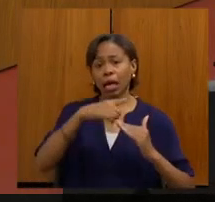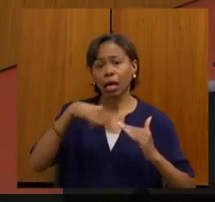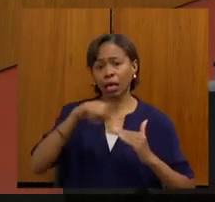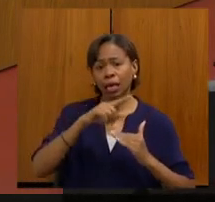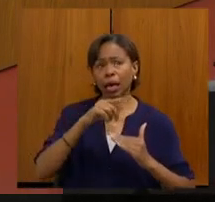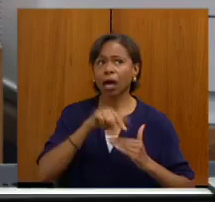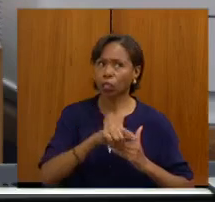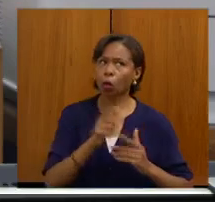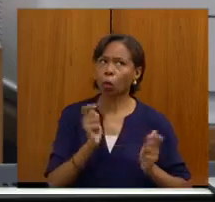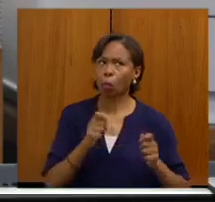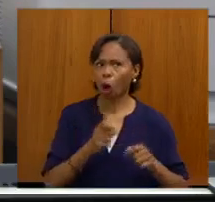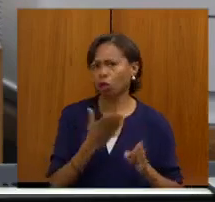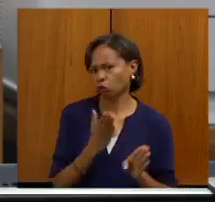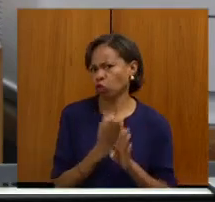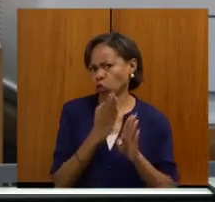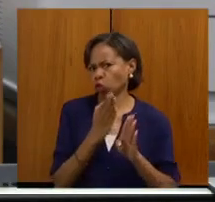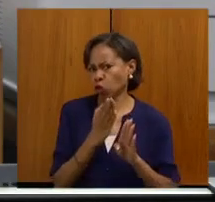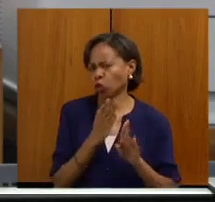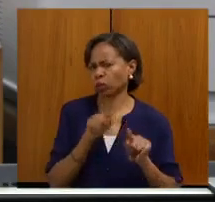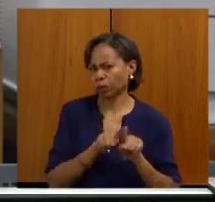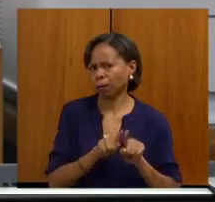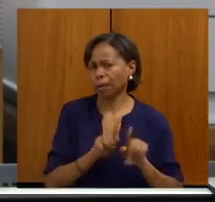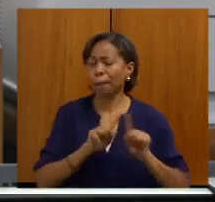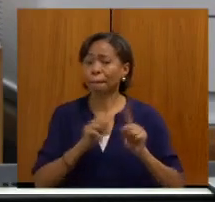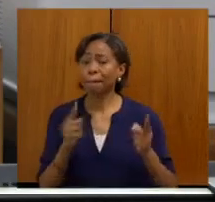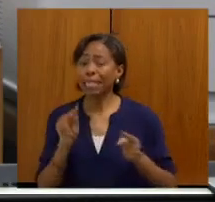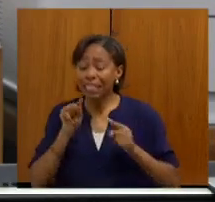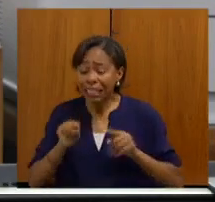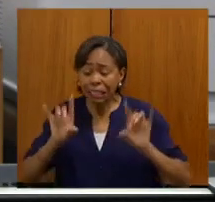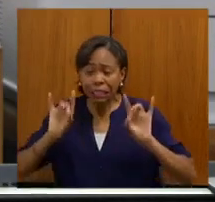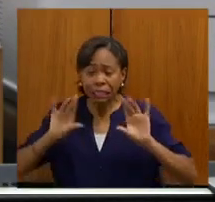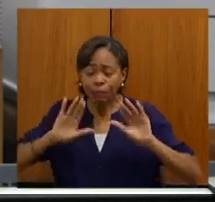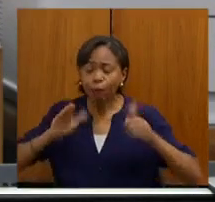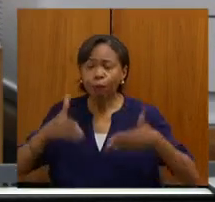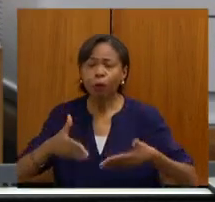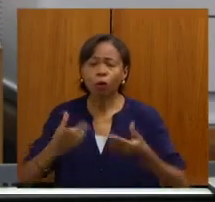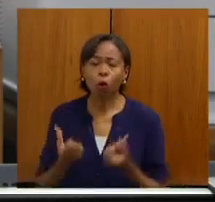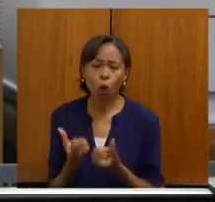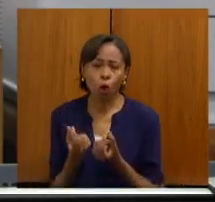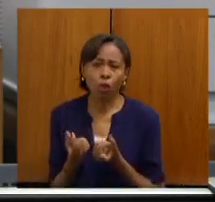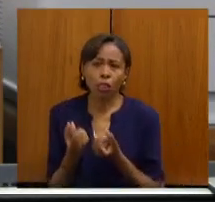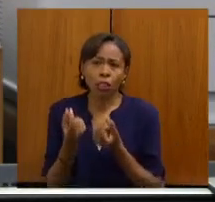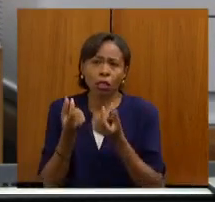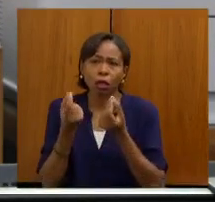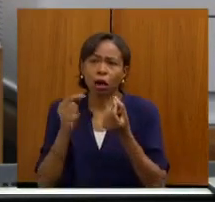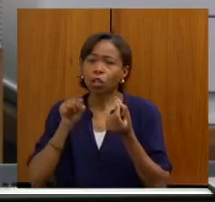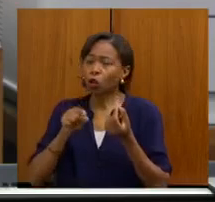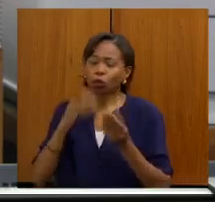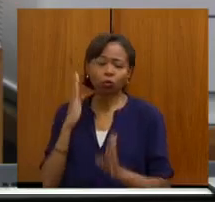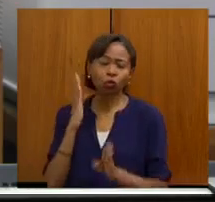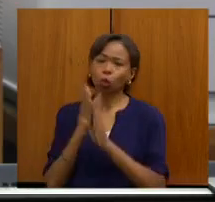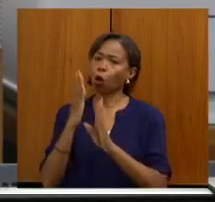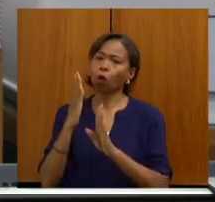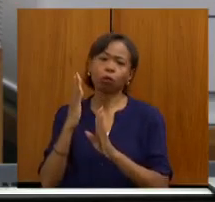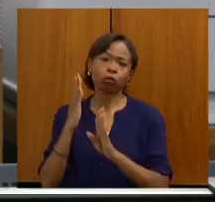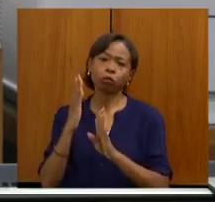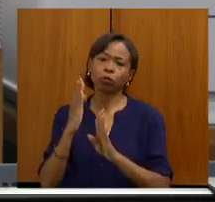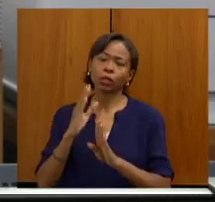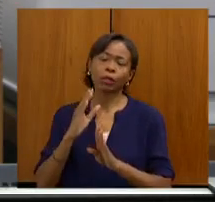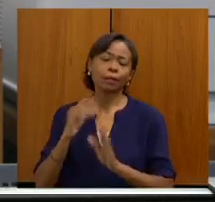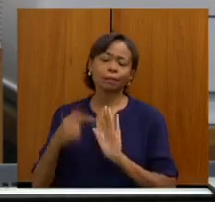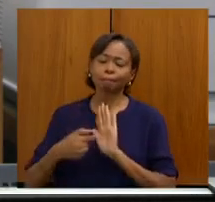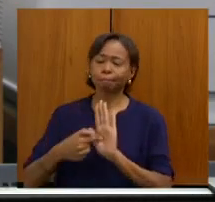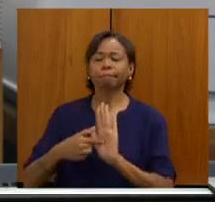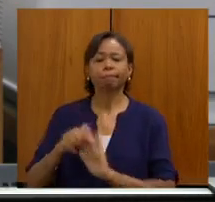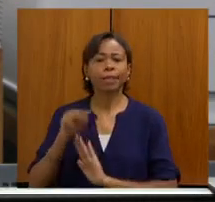dar o diagnóstico lá. Mas o hospital exclusivamente oncológico, ele não é o local que vai dar o diagnóstico daquele paciente que ainda não